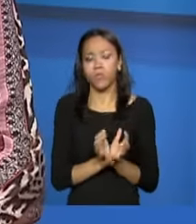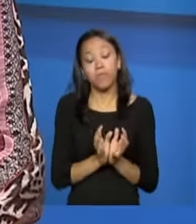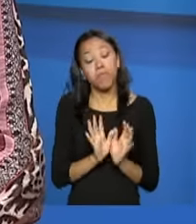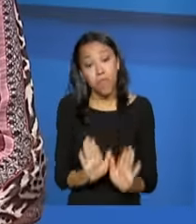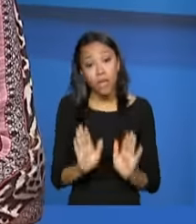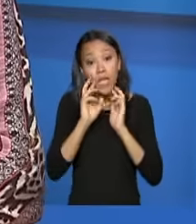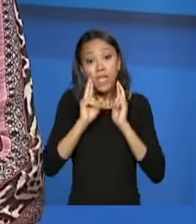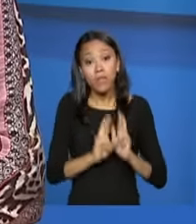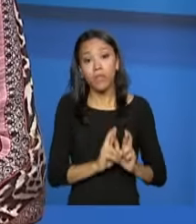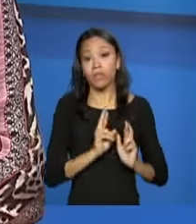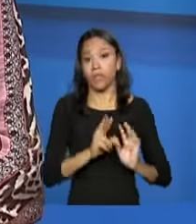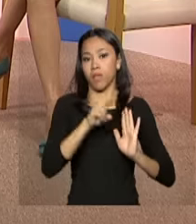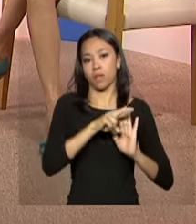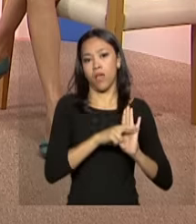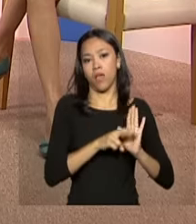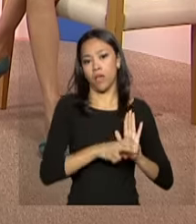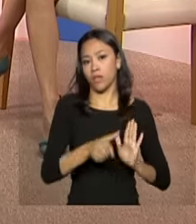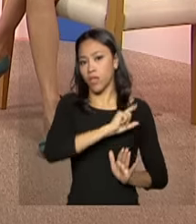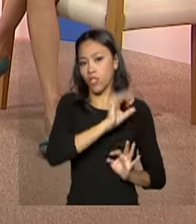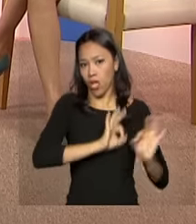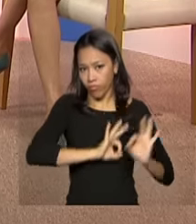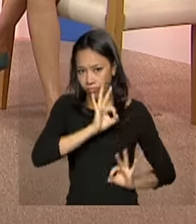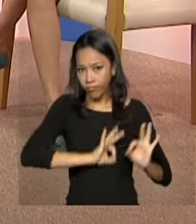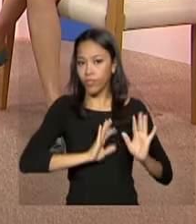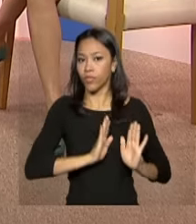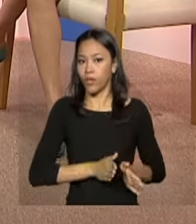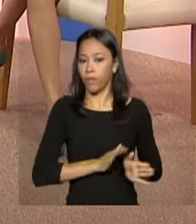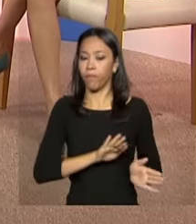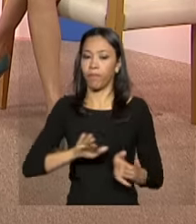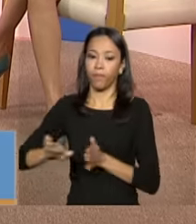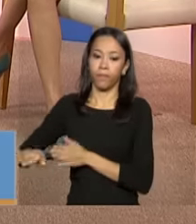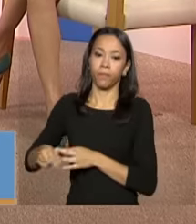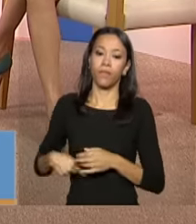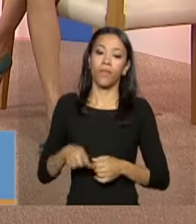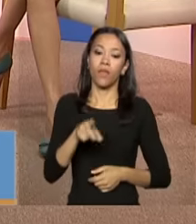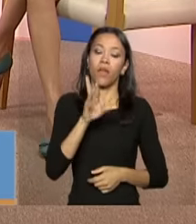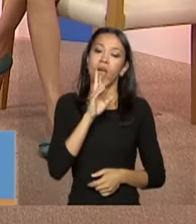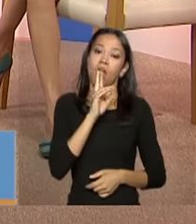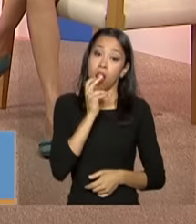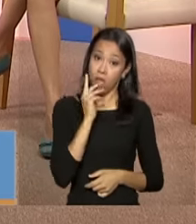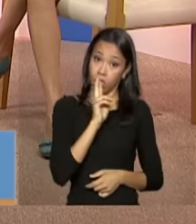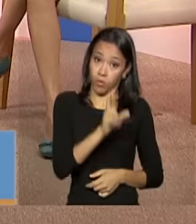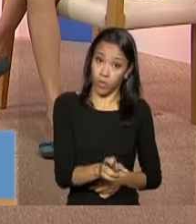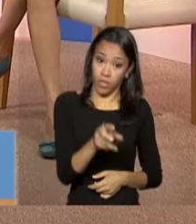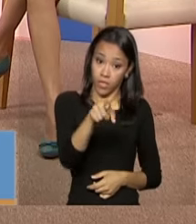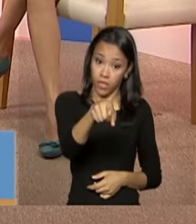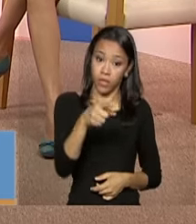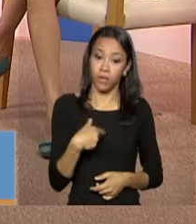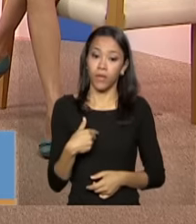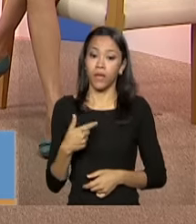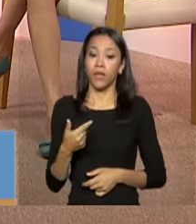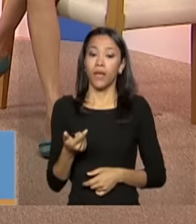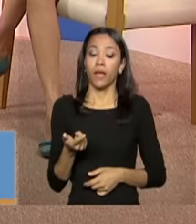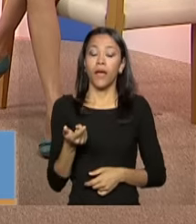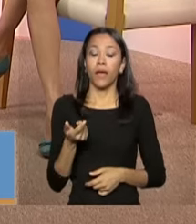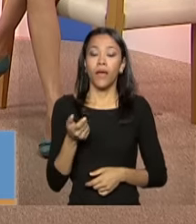que foram construídas nos últimos anos. E se você me permite, Lilian, a primazia no estado, isso que a Luciana está falando, ele é fundamental.